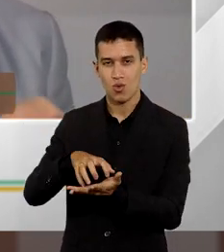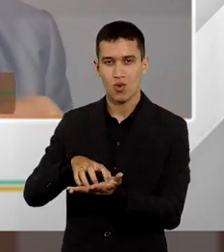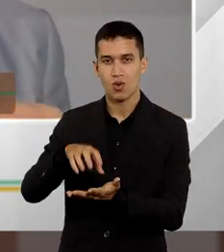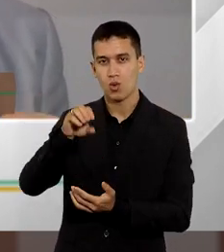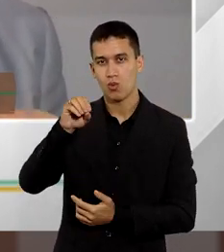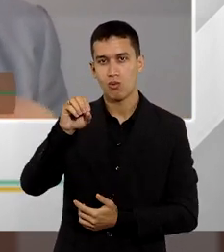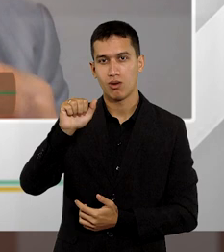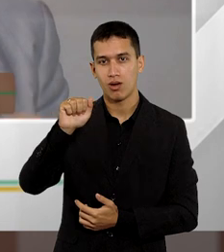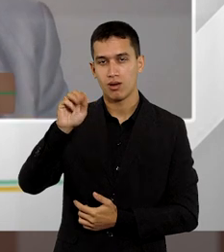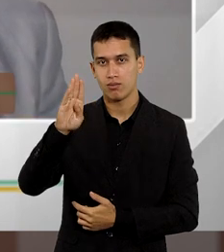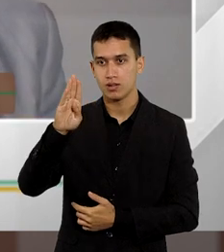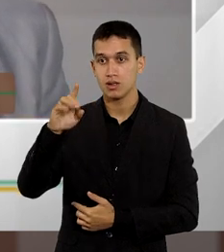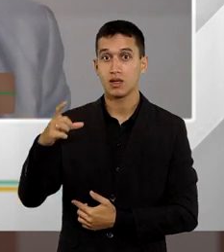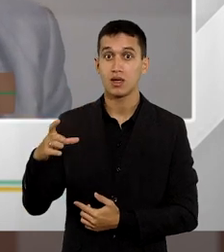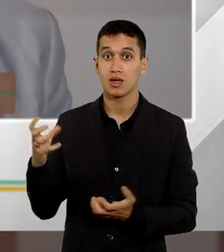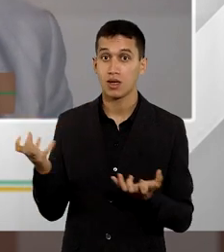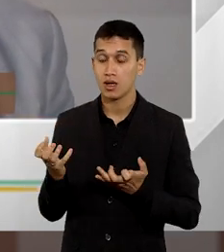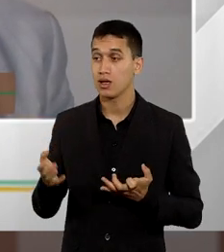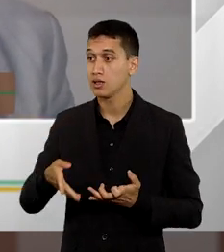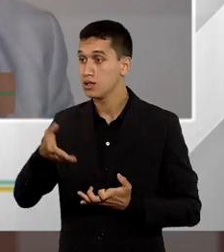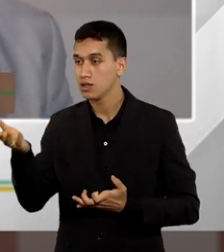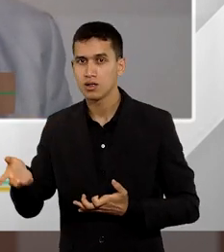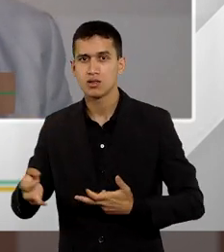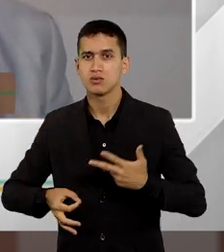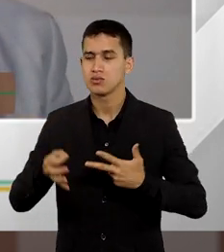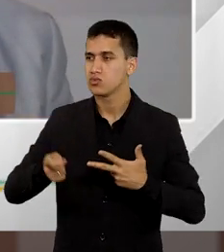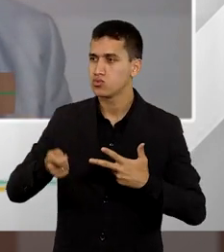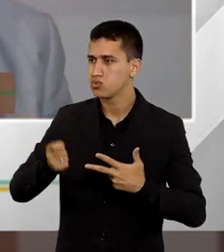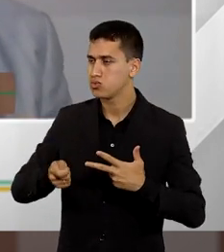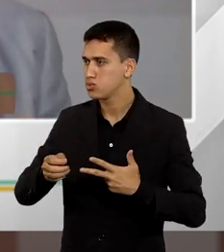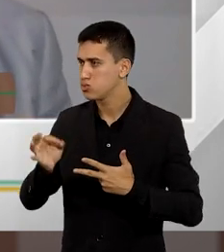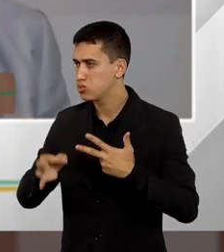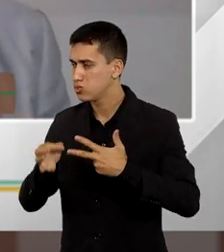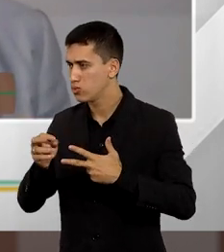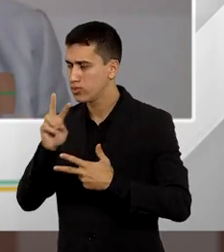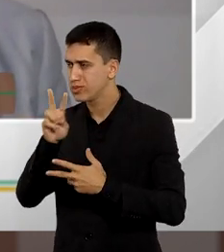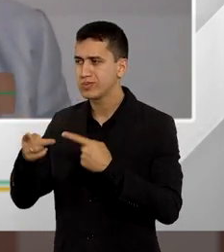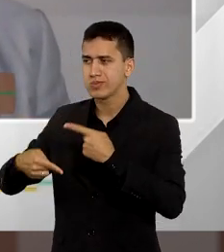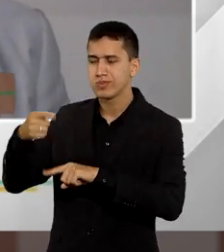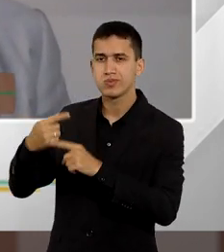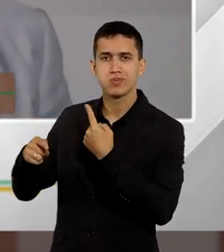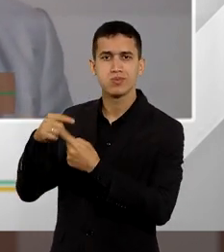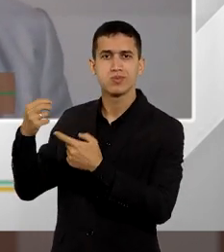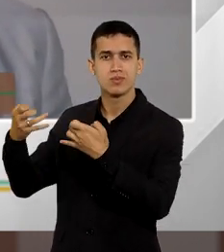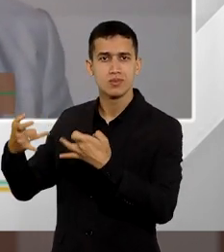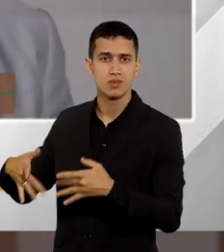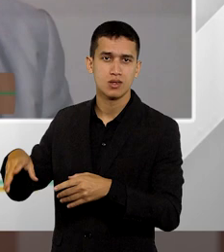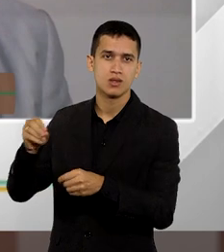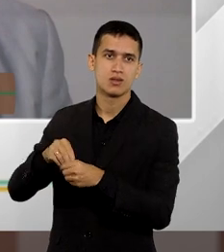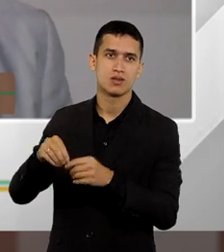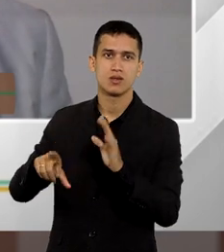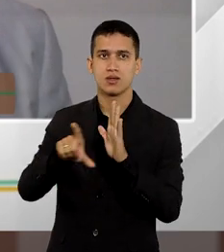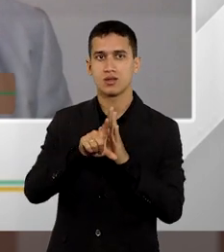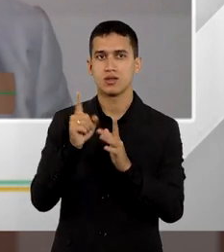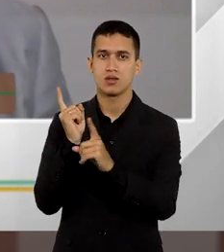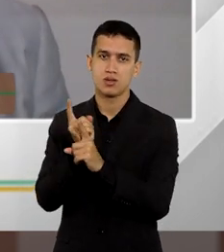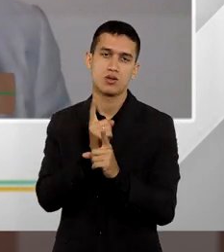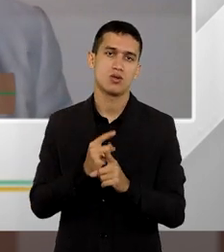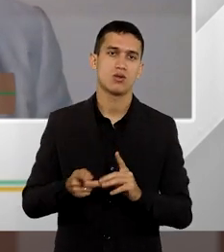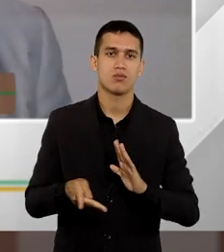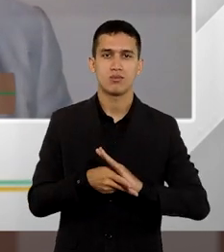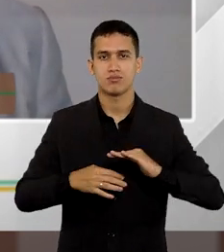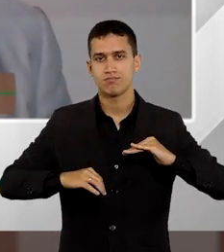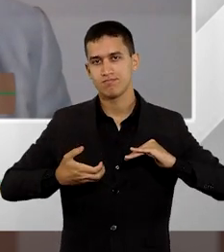debater no judiciário e garantir a sua fixação de acordo com o previsto em lei com a conquista obtida no Congresso